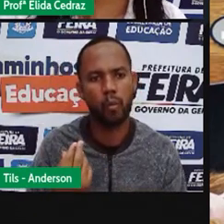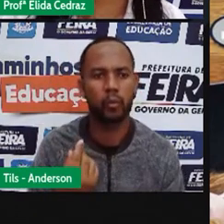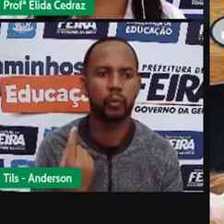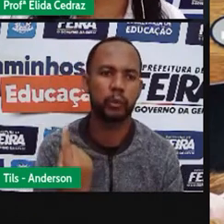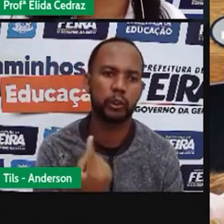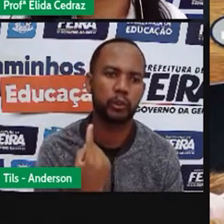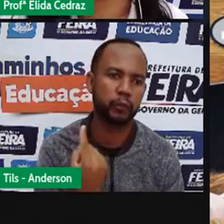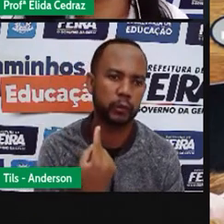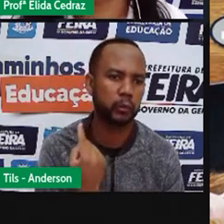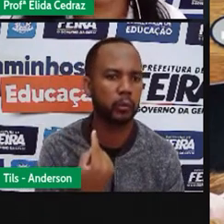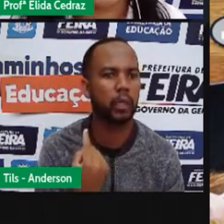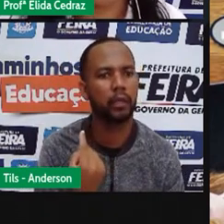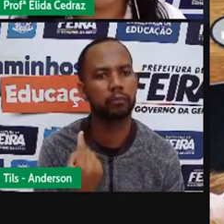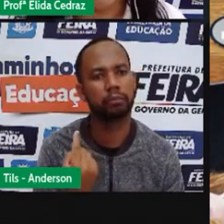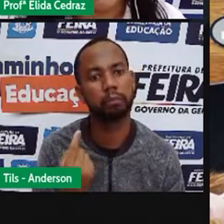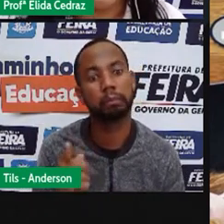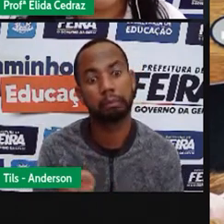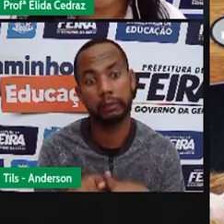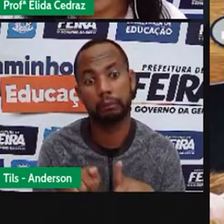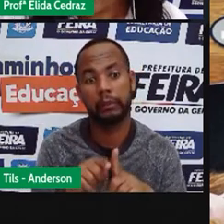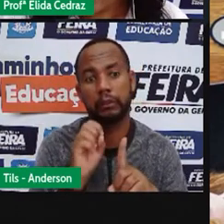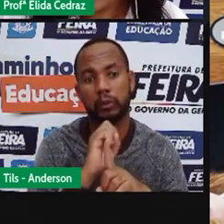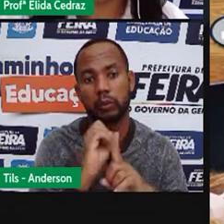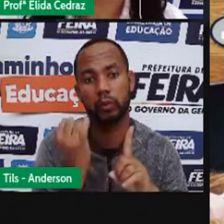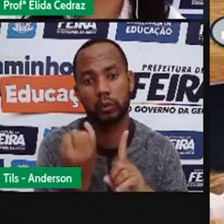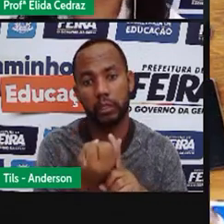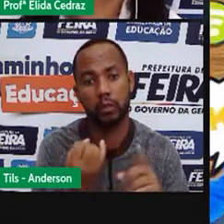seja por meio de comunicação social ou de massa.